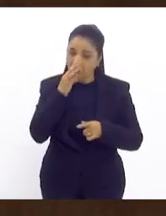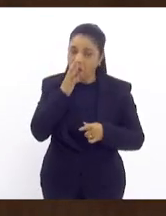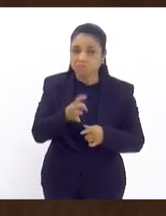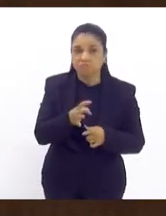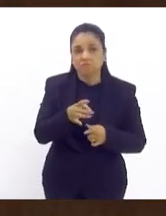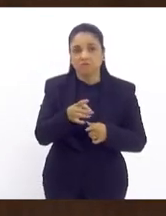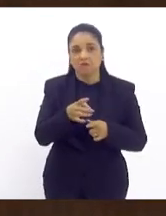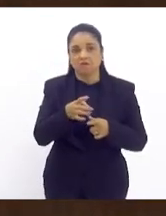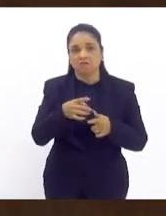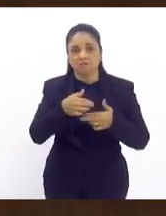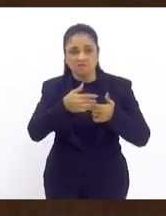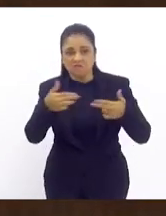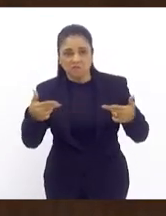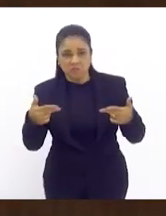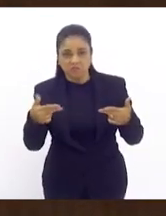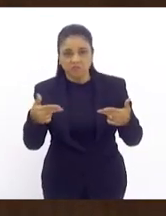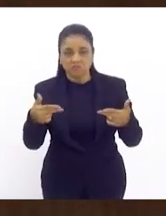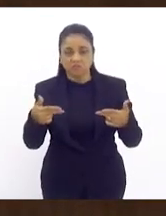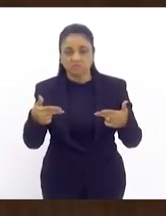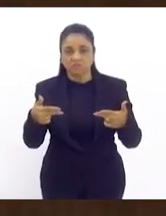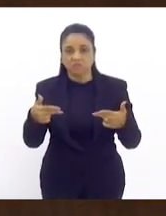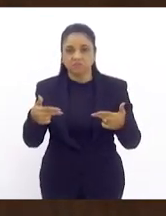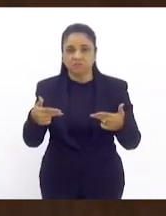coisas para